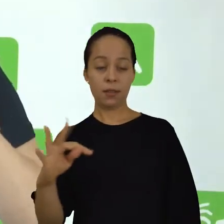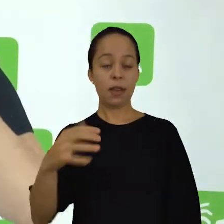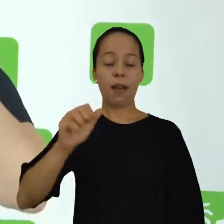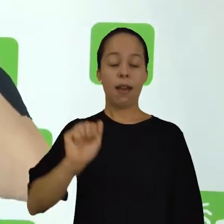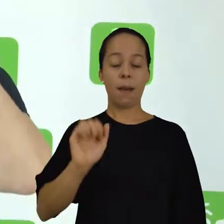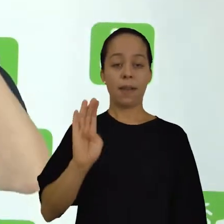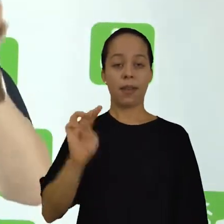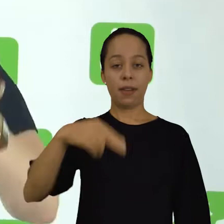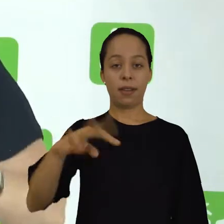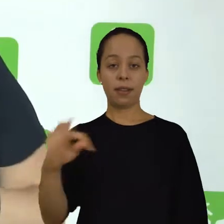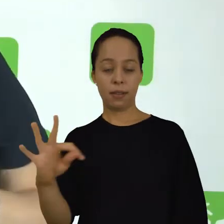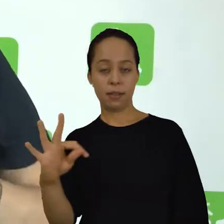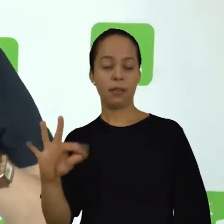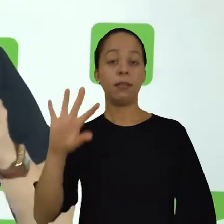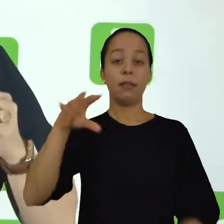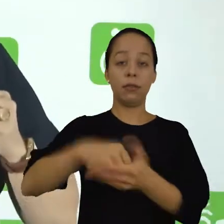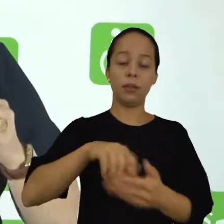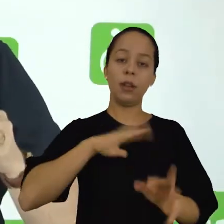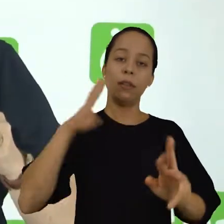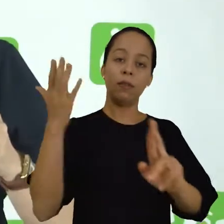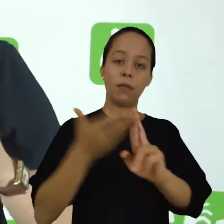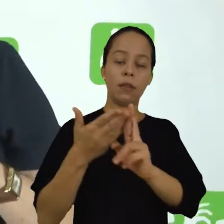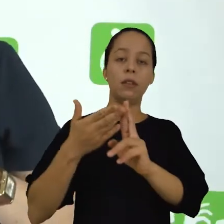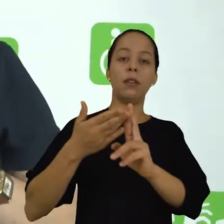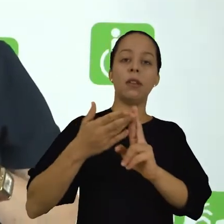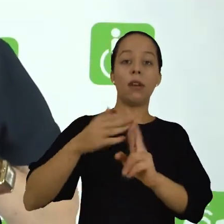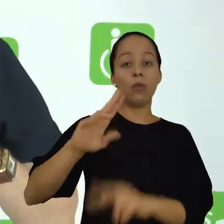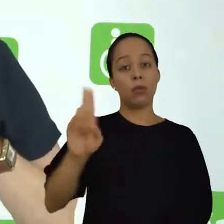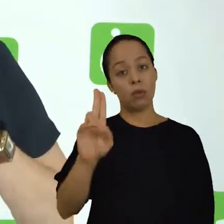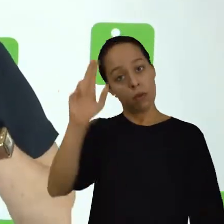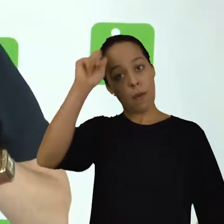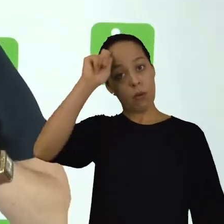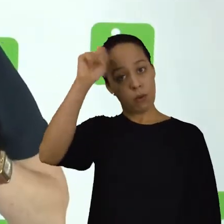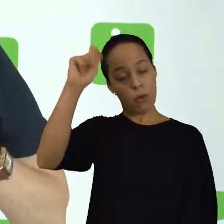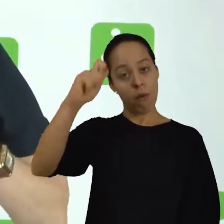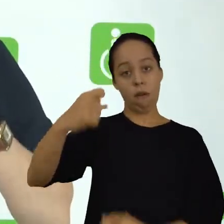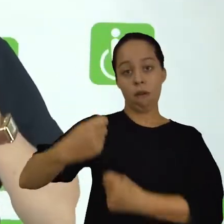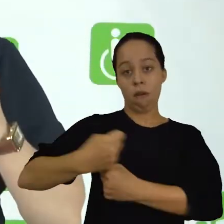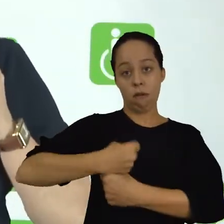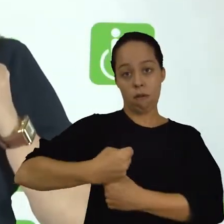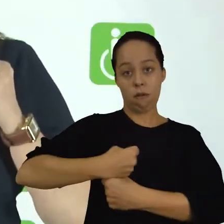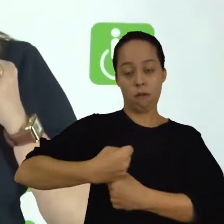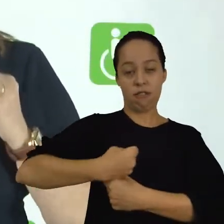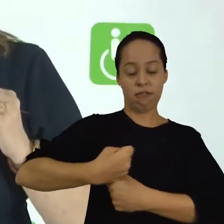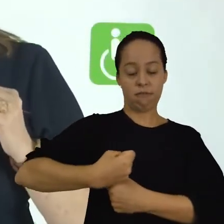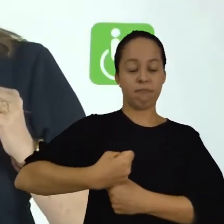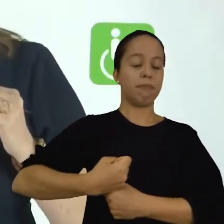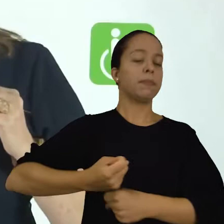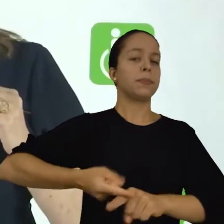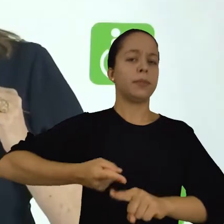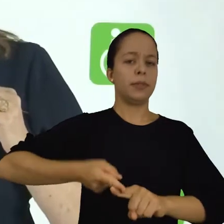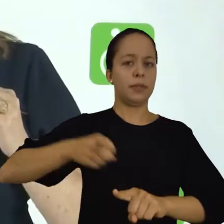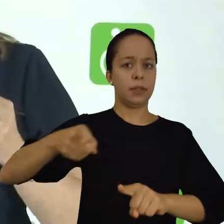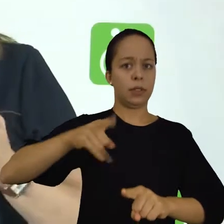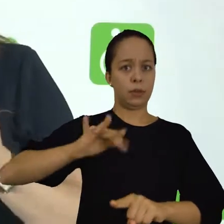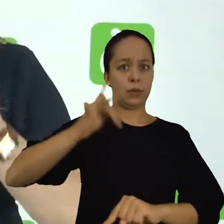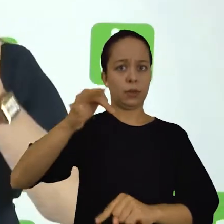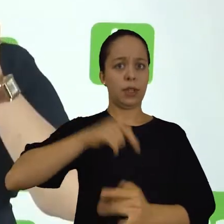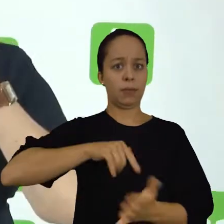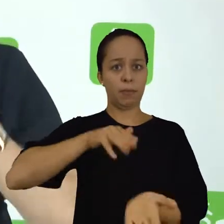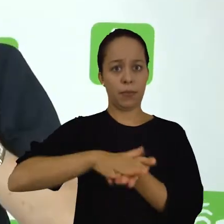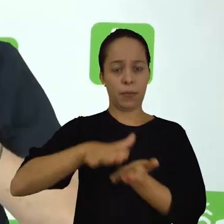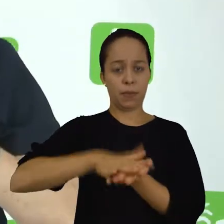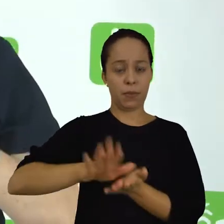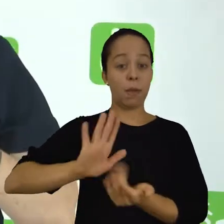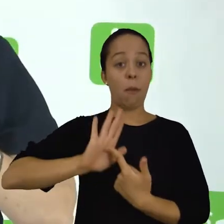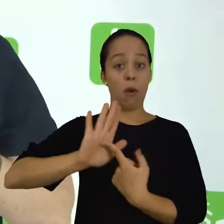com indicação de autor, obra, edição, ano, porque quando você fizer referência